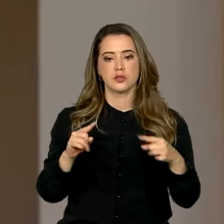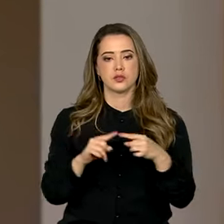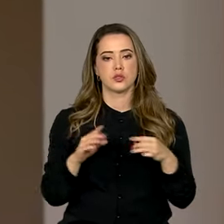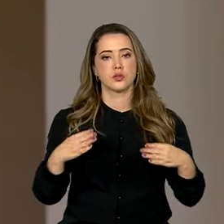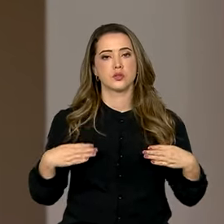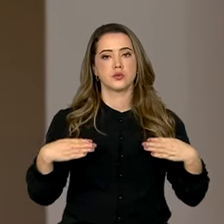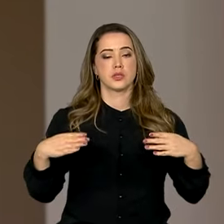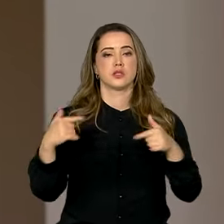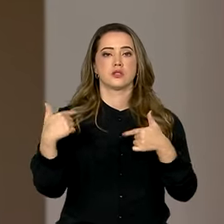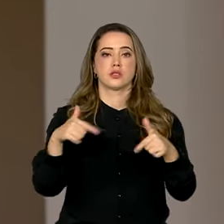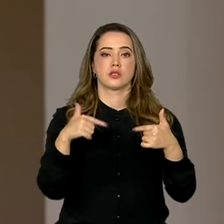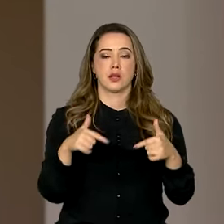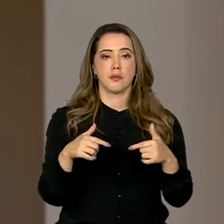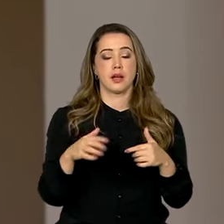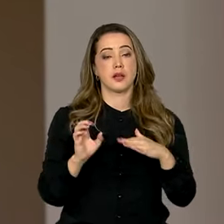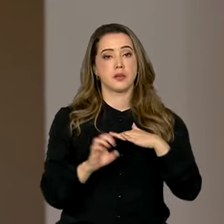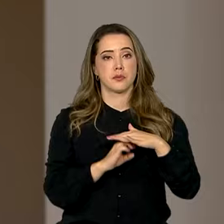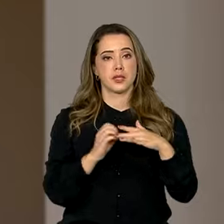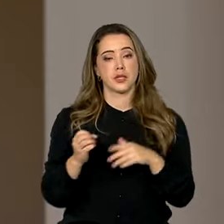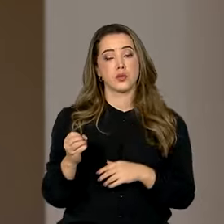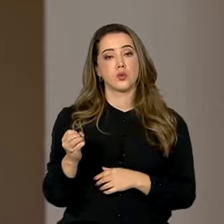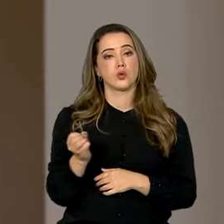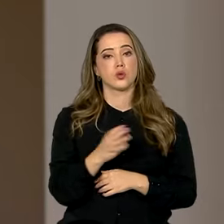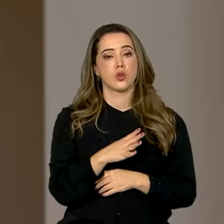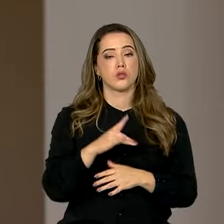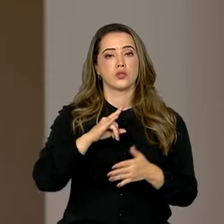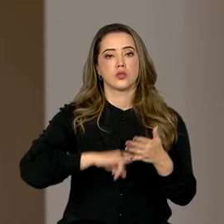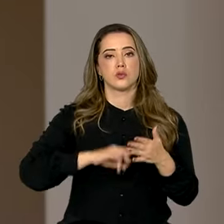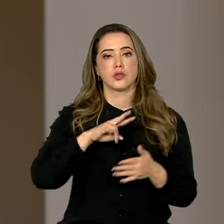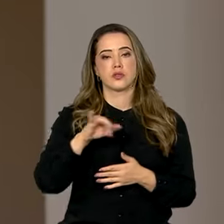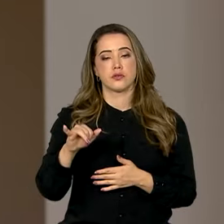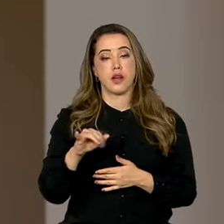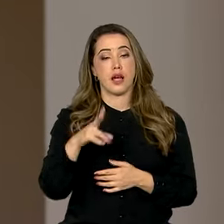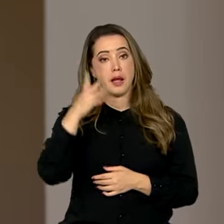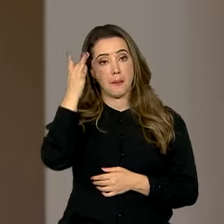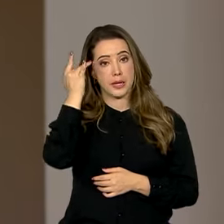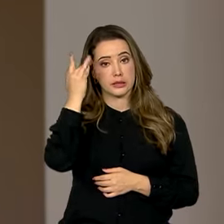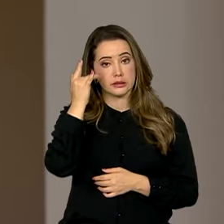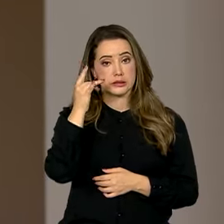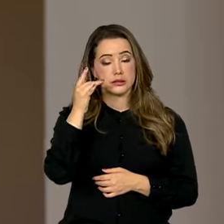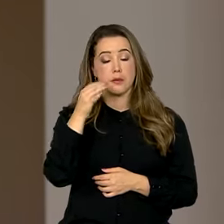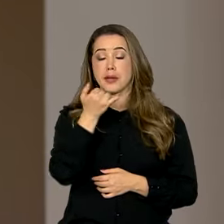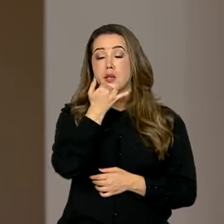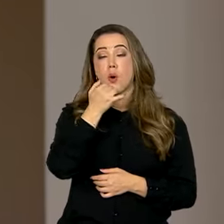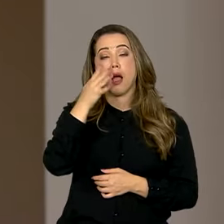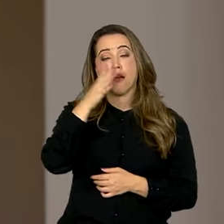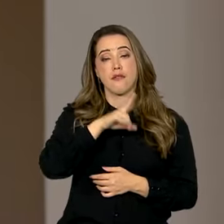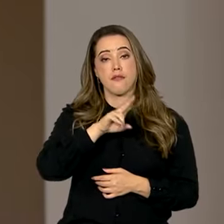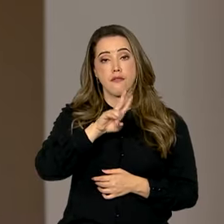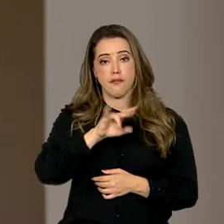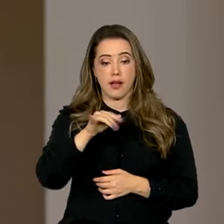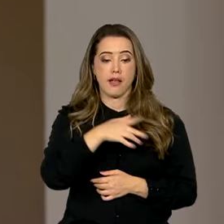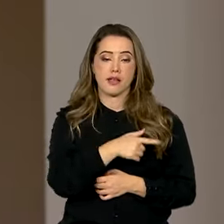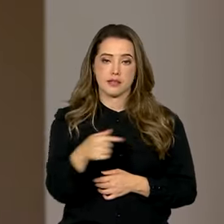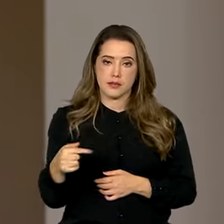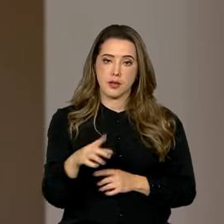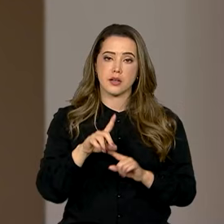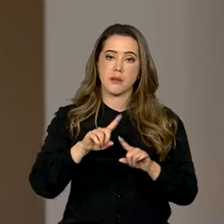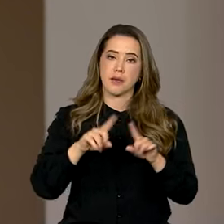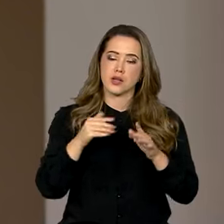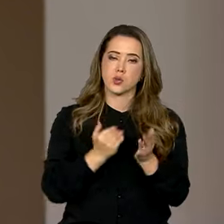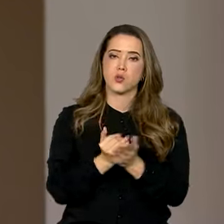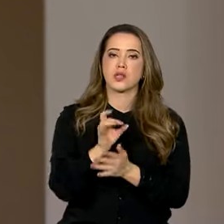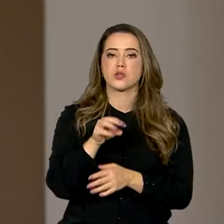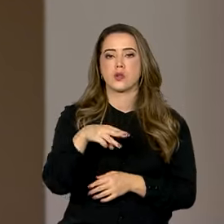Trabalho e Emprego, Luiz Marinho, um novo documento será publicado ainda esta semana, mas só entrará em vigor a partir de